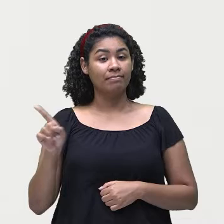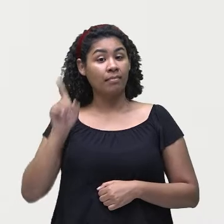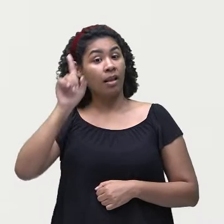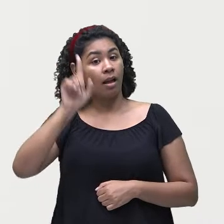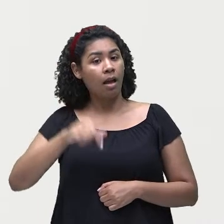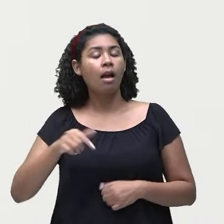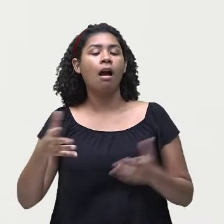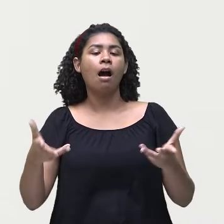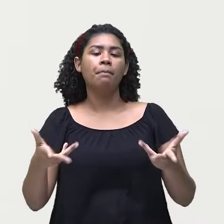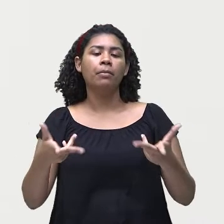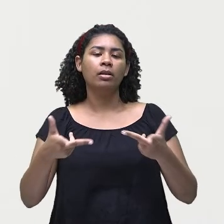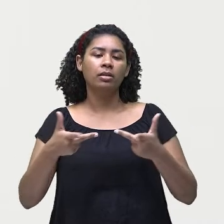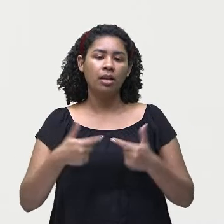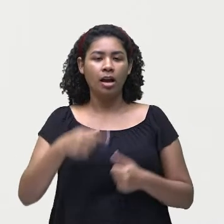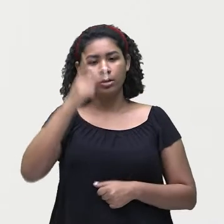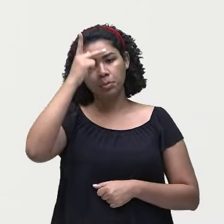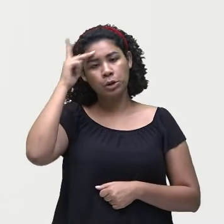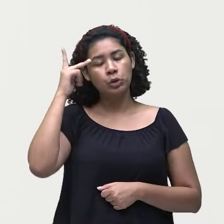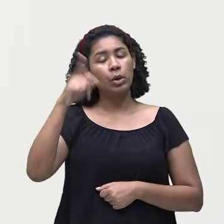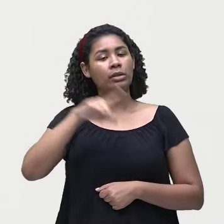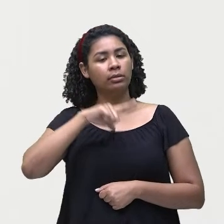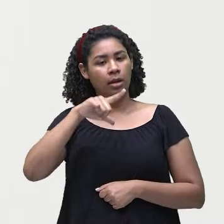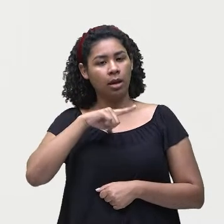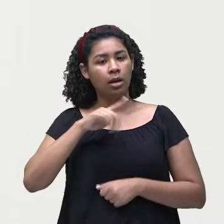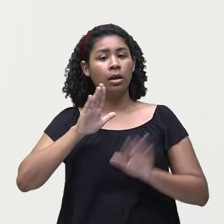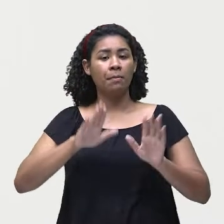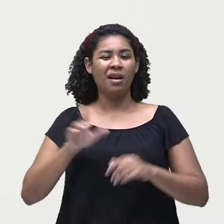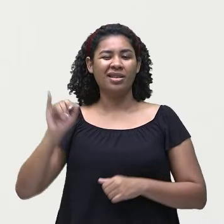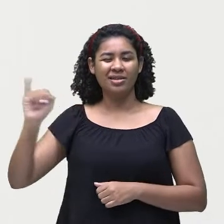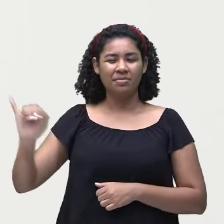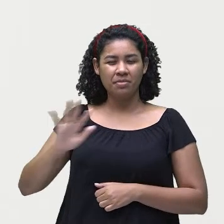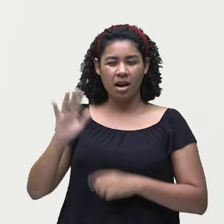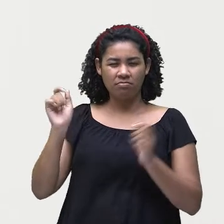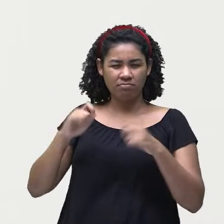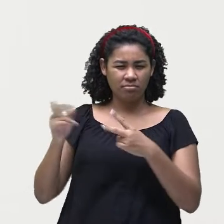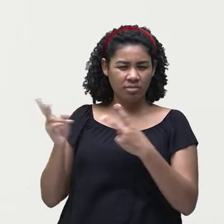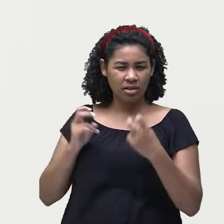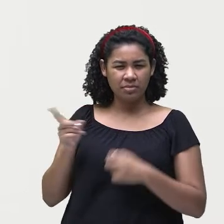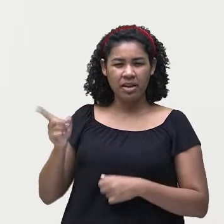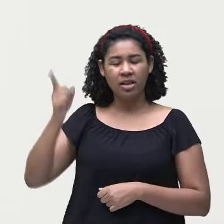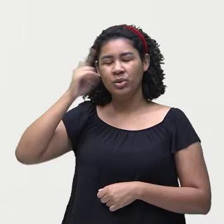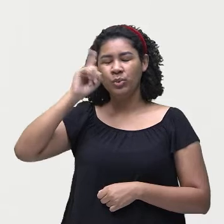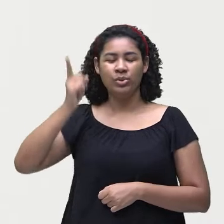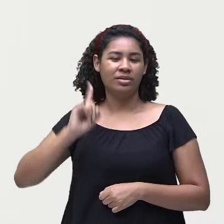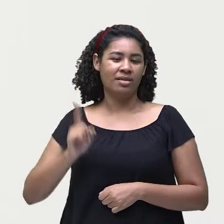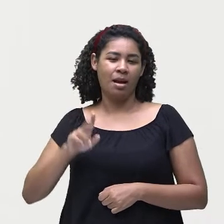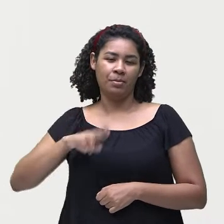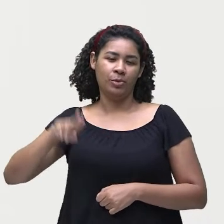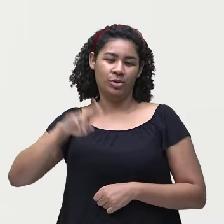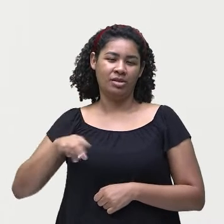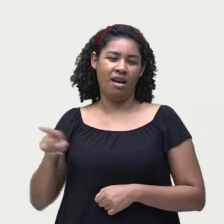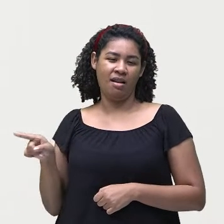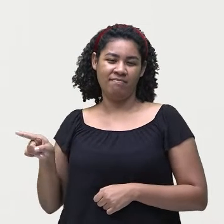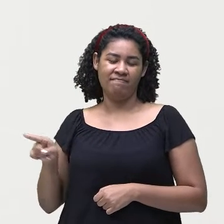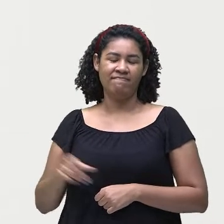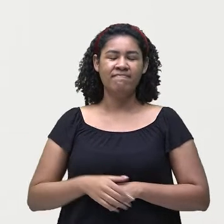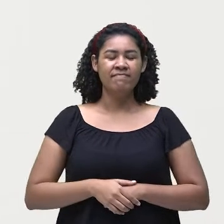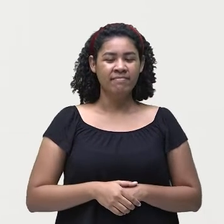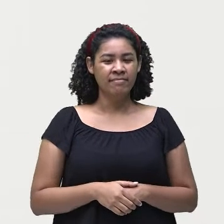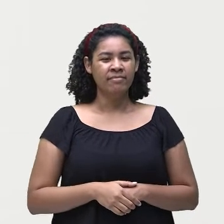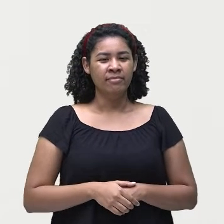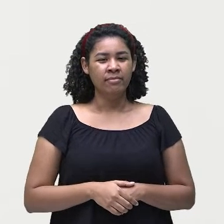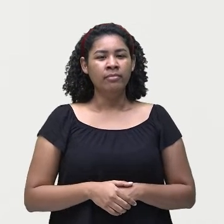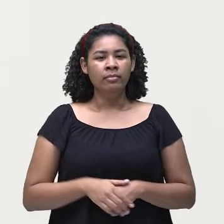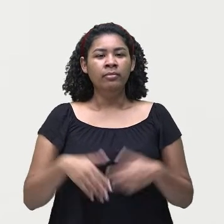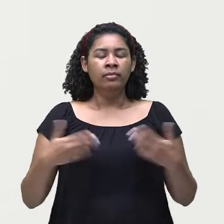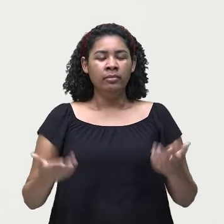têm, né? Usando o verbo can, e nessa imagem aí a gente conseguiu ver que ele não tem essa habilidade. Então, mais uma